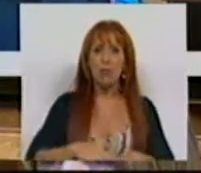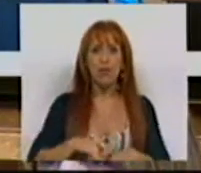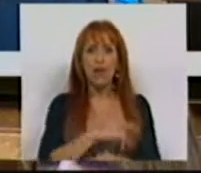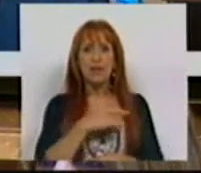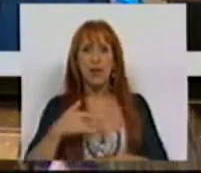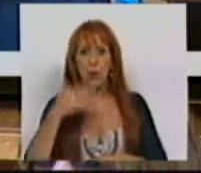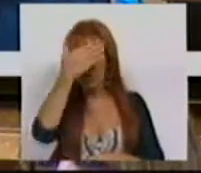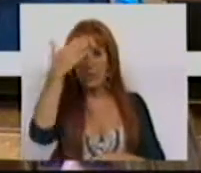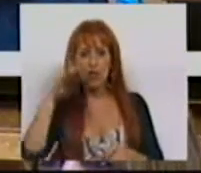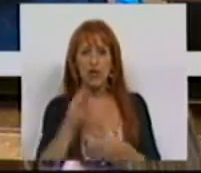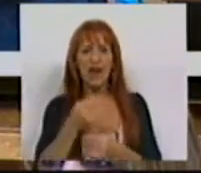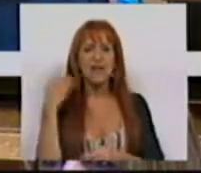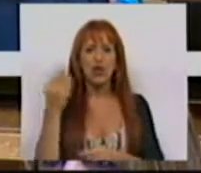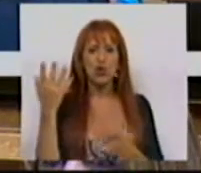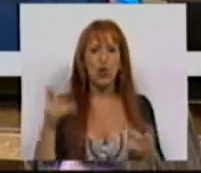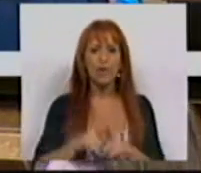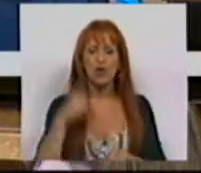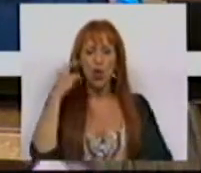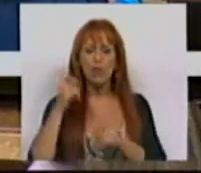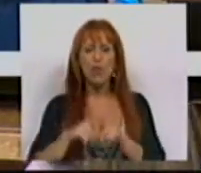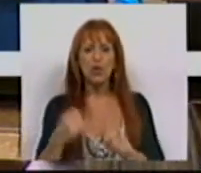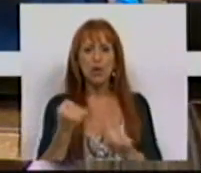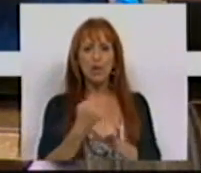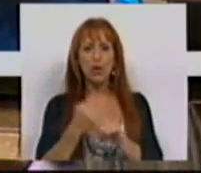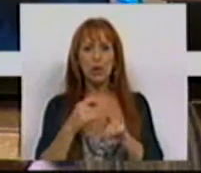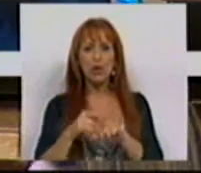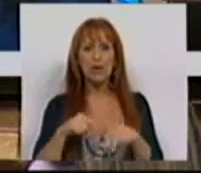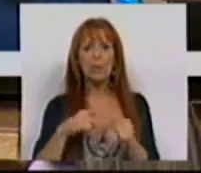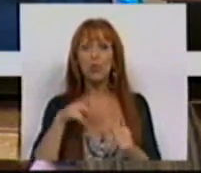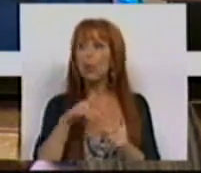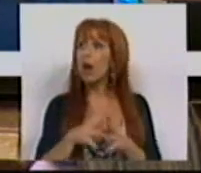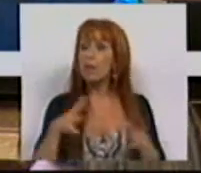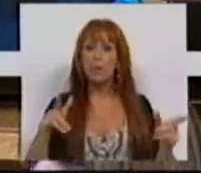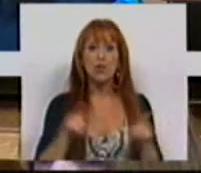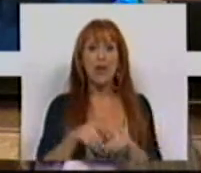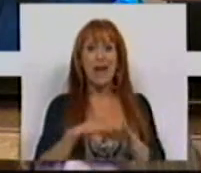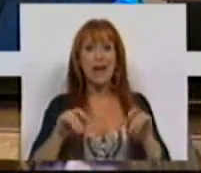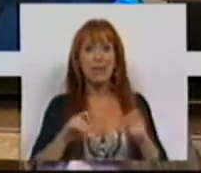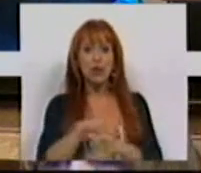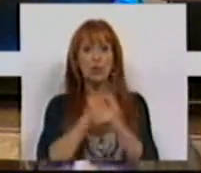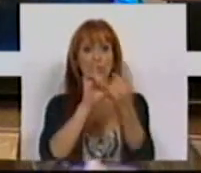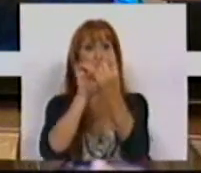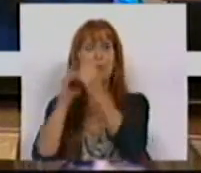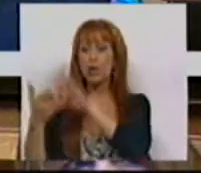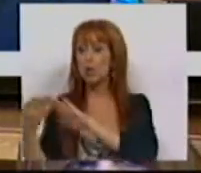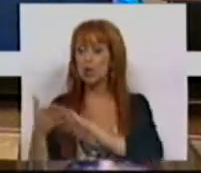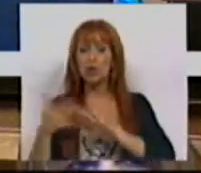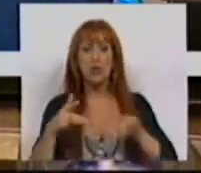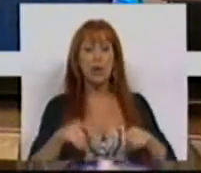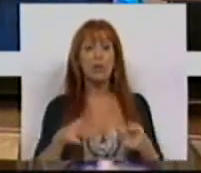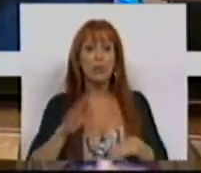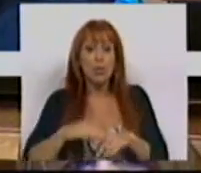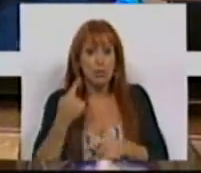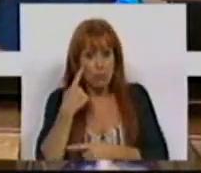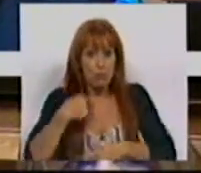saúde mental das crianças e jovens e a procura dos serviços subiu em todo o país ao nível das consultas e das urgências. A título